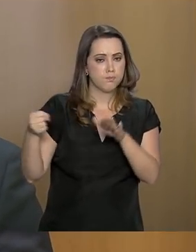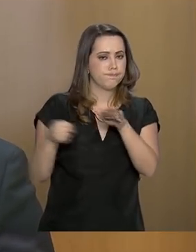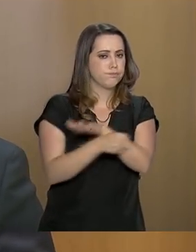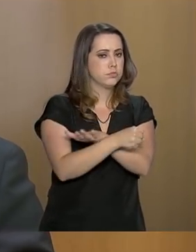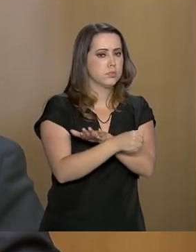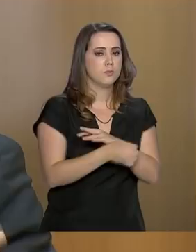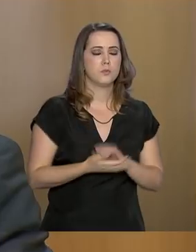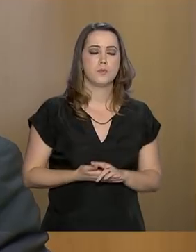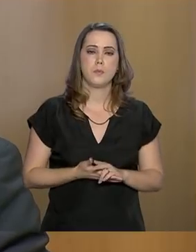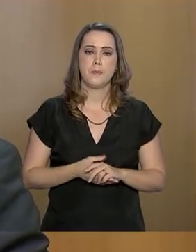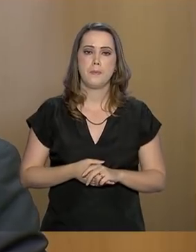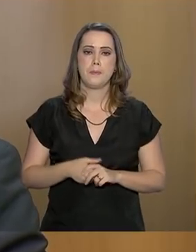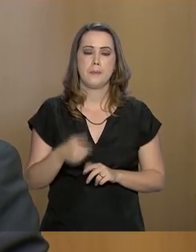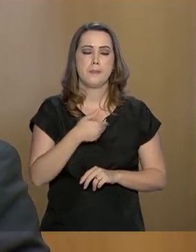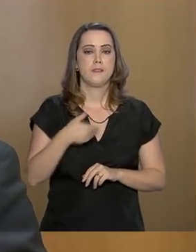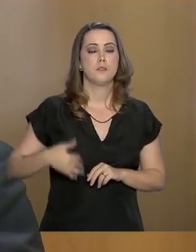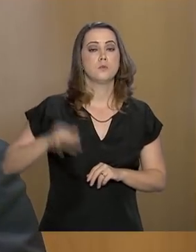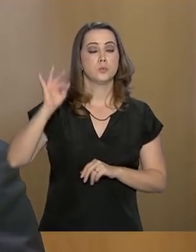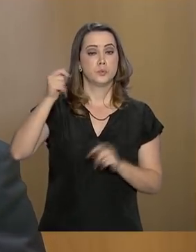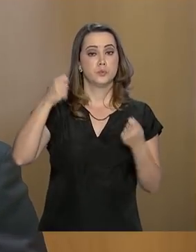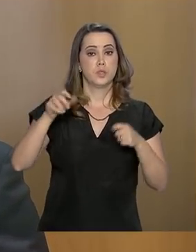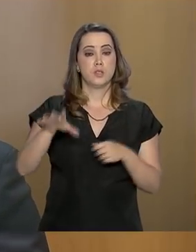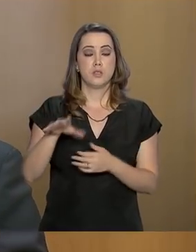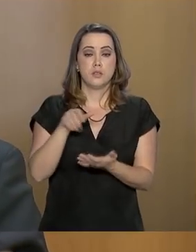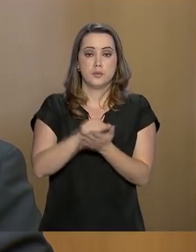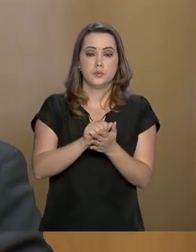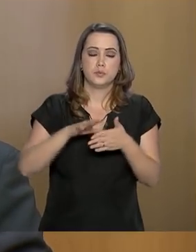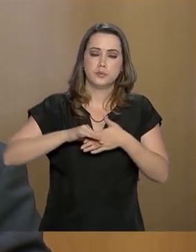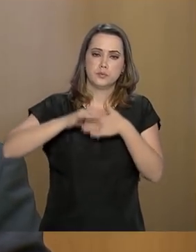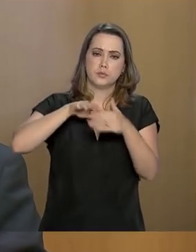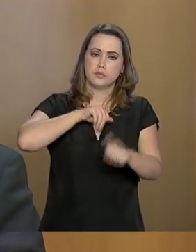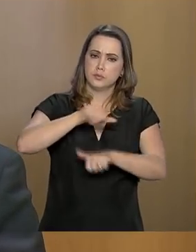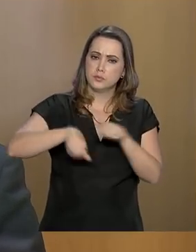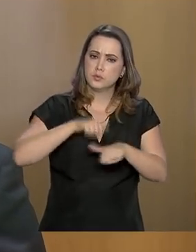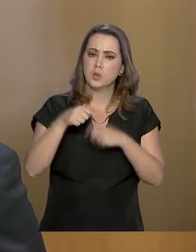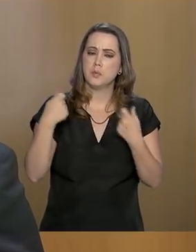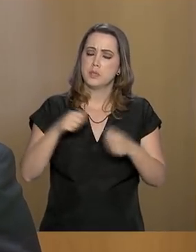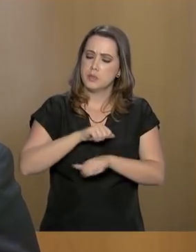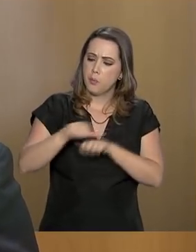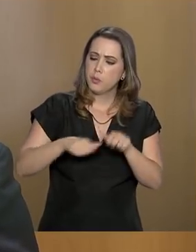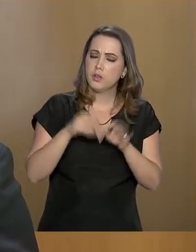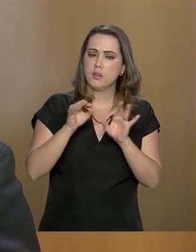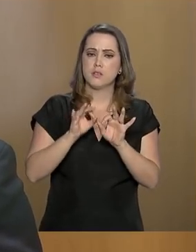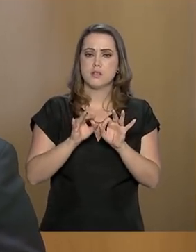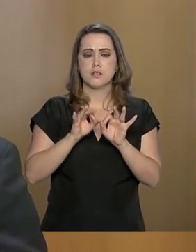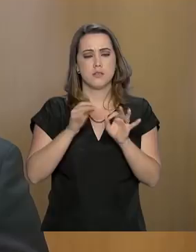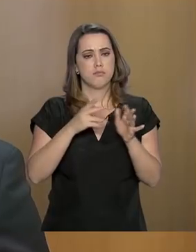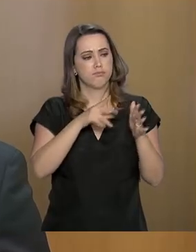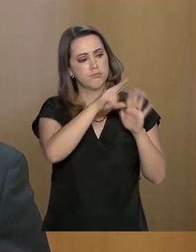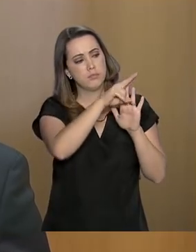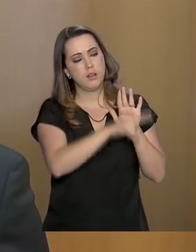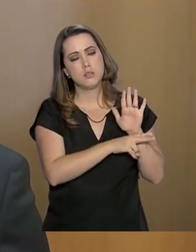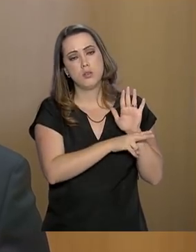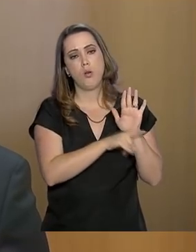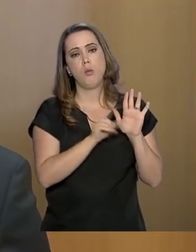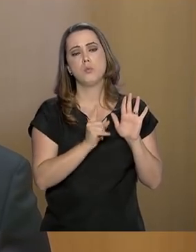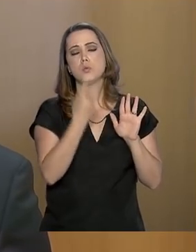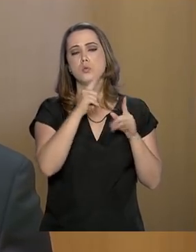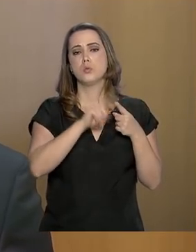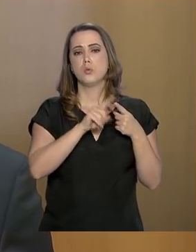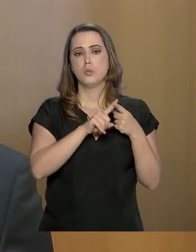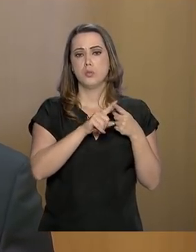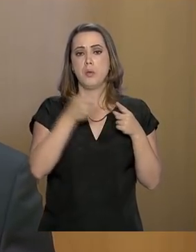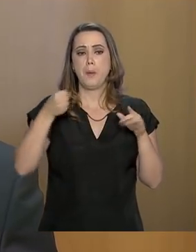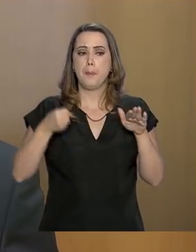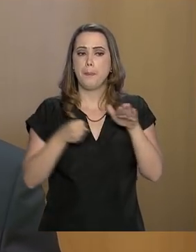governo federal tem que assumir a liderança no processo de mudança e, para tanto, precisa de alterações mais gerais. Uma delas é a execução em